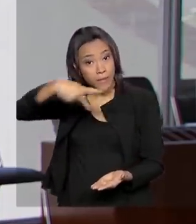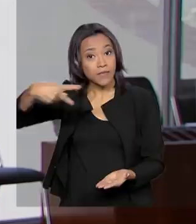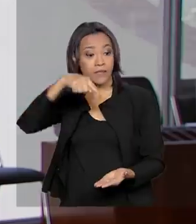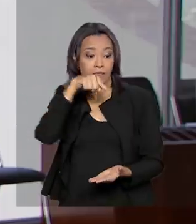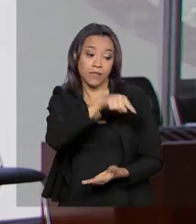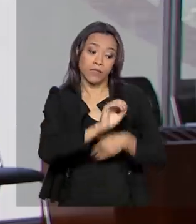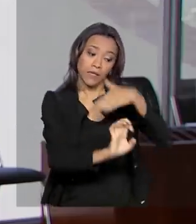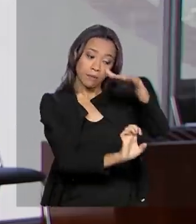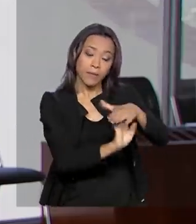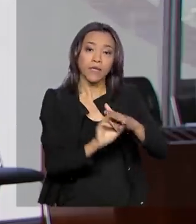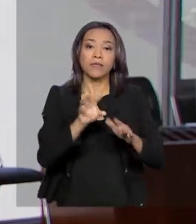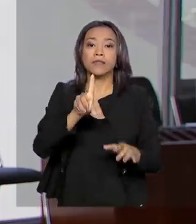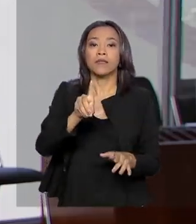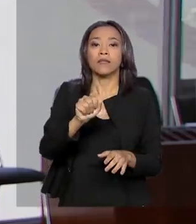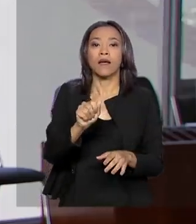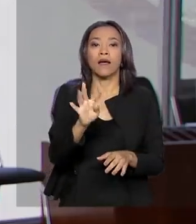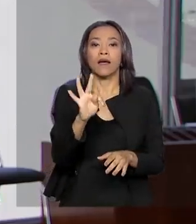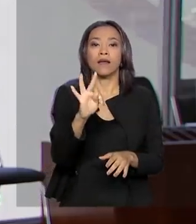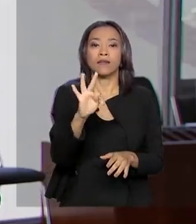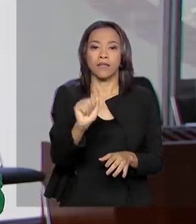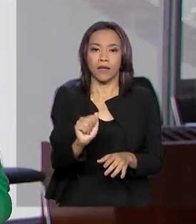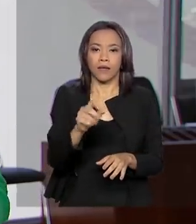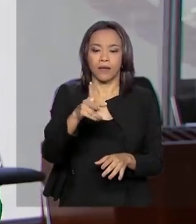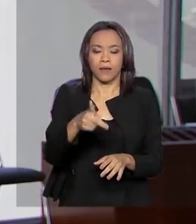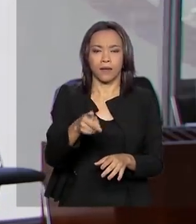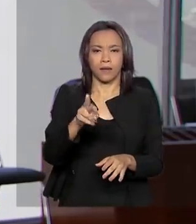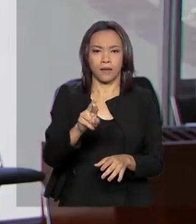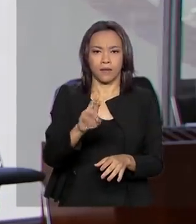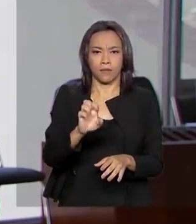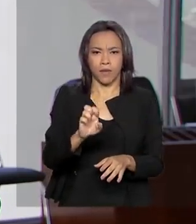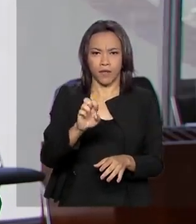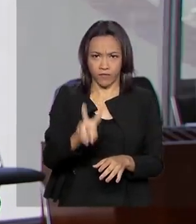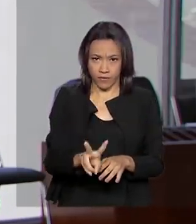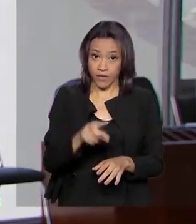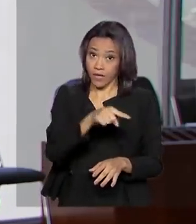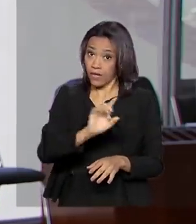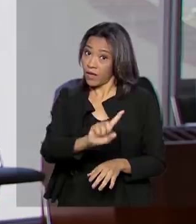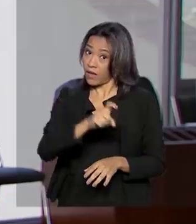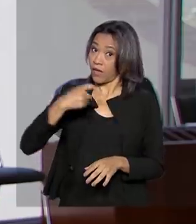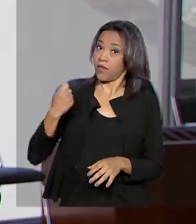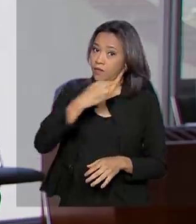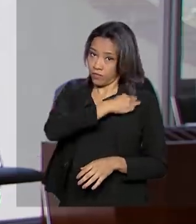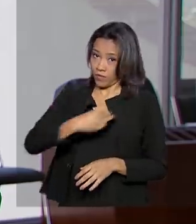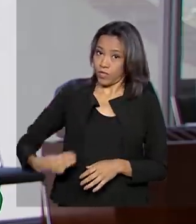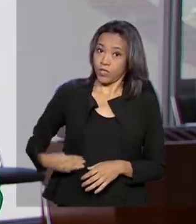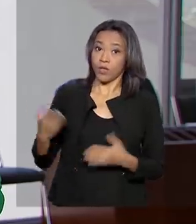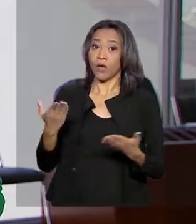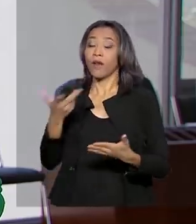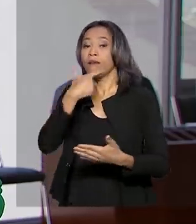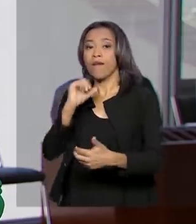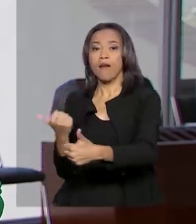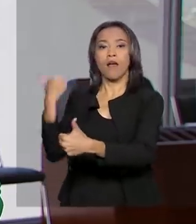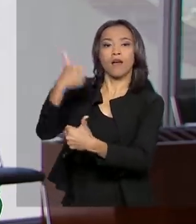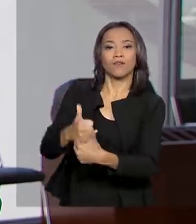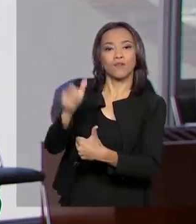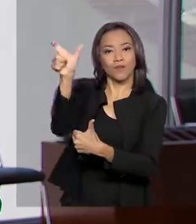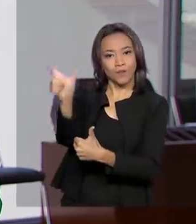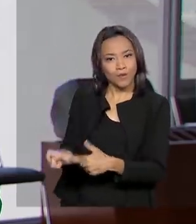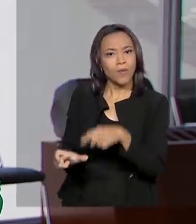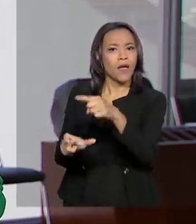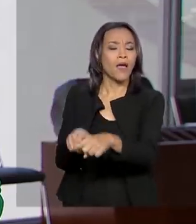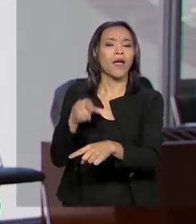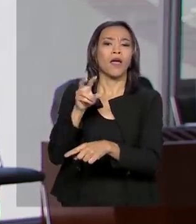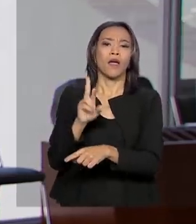Canuto era ministro do Desenvolvimento Regional e quem assume a pasta agora é Roberto Marinho, que era secretário especial da